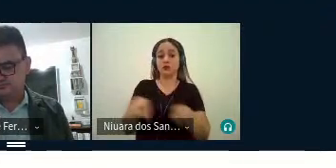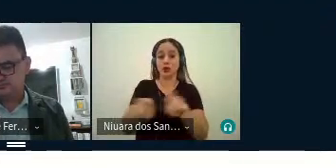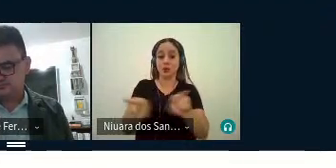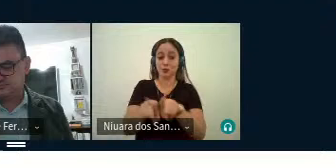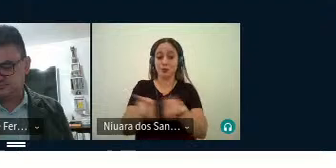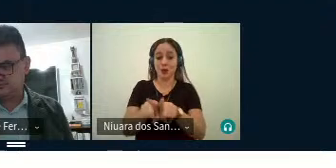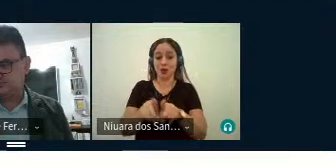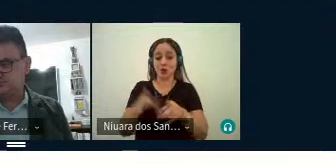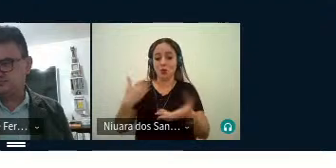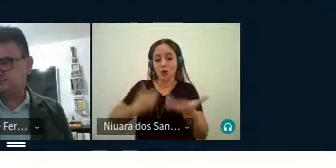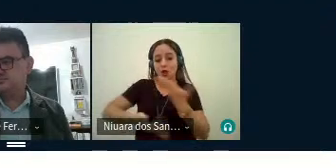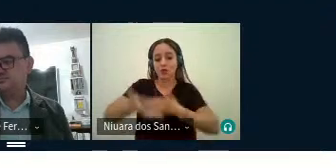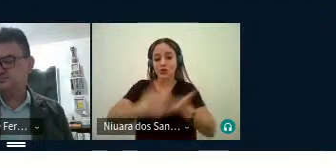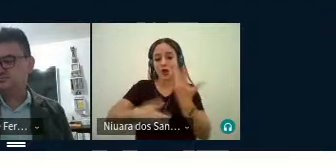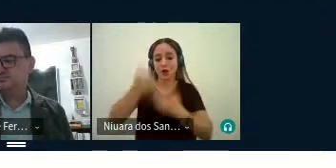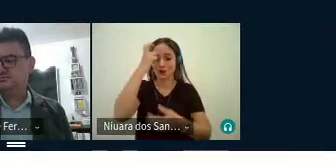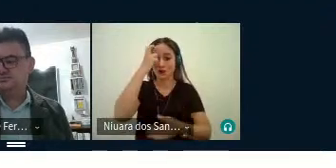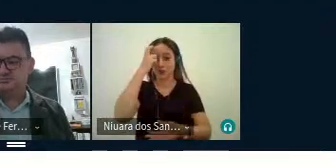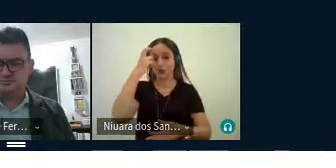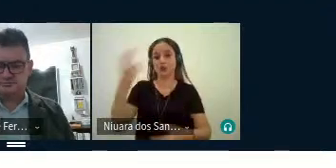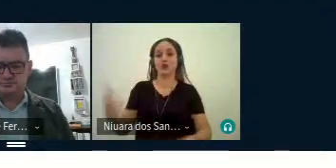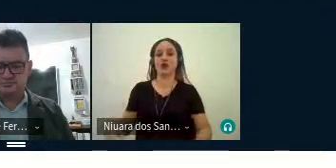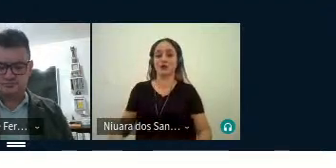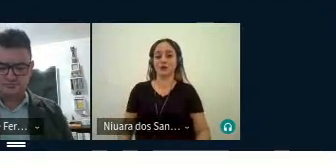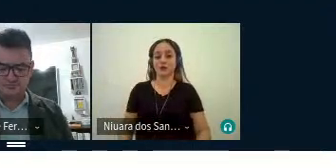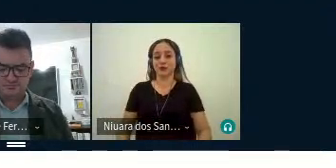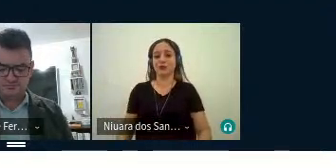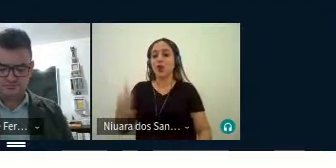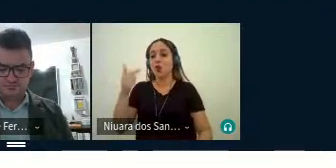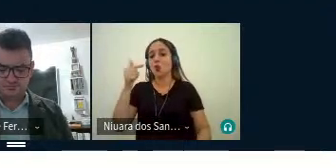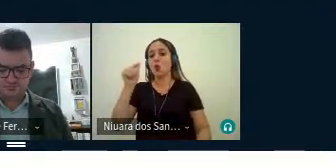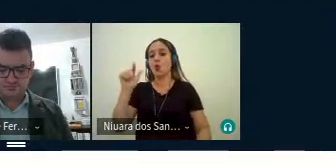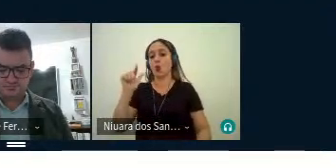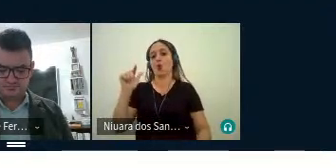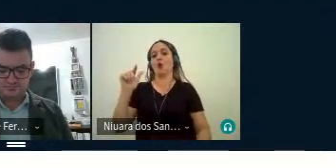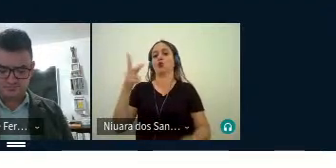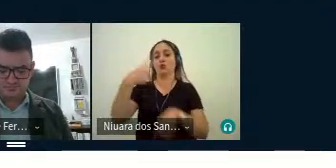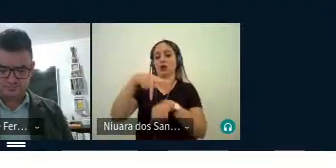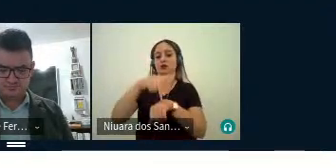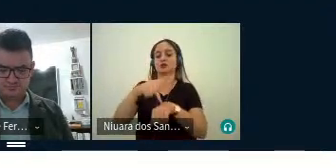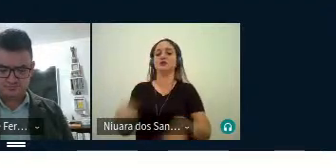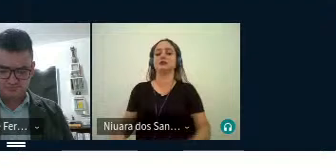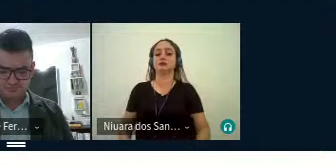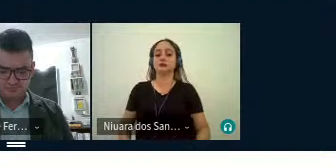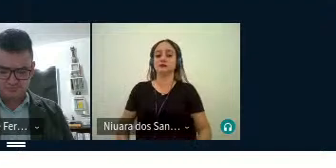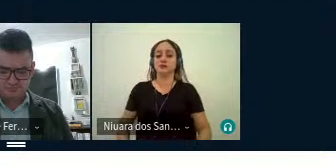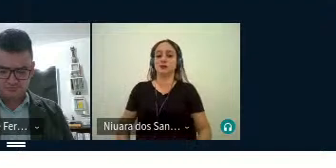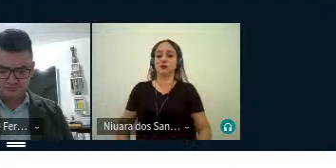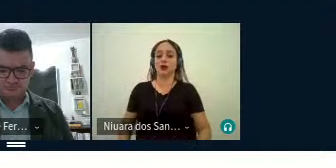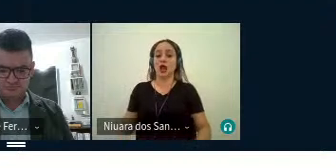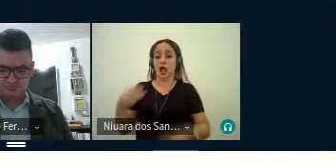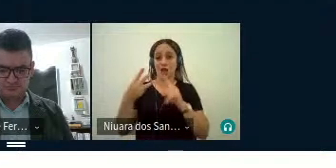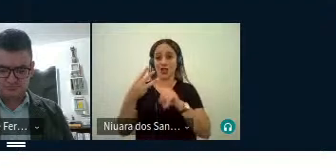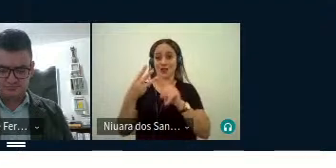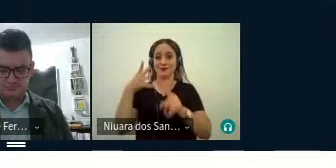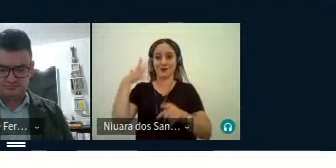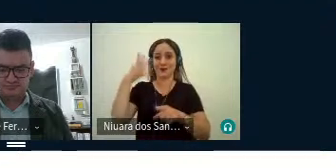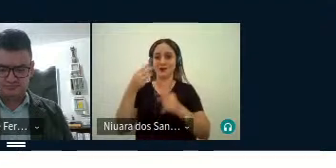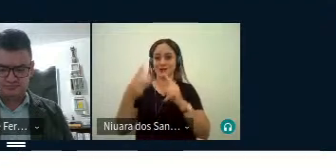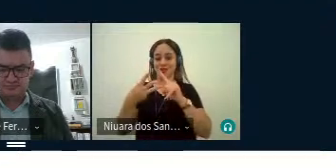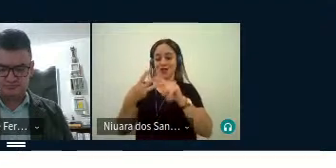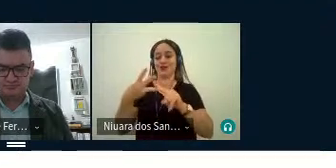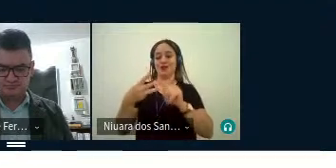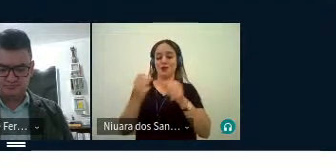os intercâmbios culturais com outras nações. Nesta edição, o terceiro CETAL será realizado